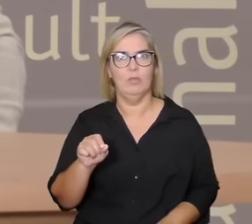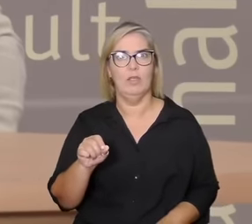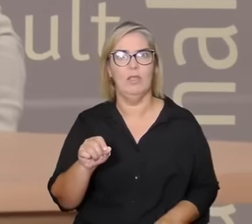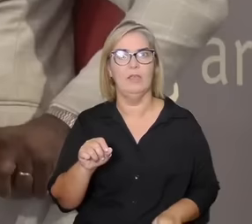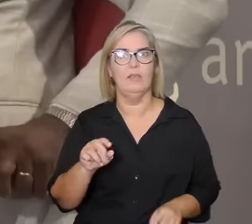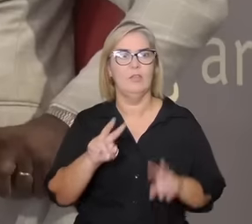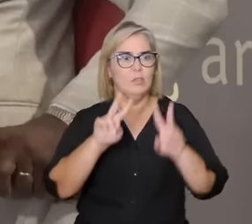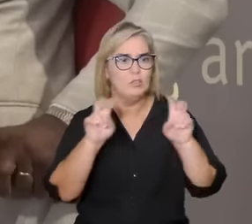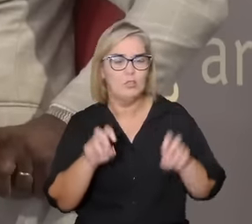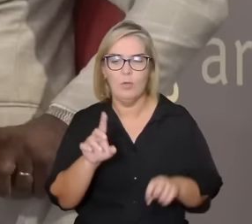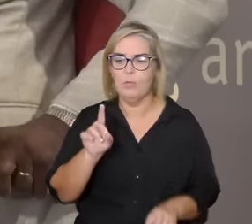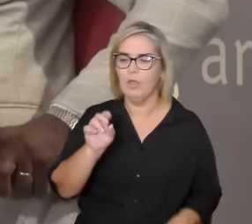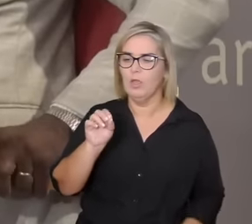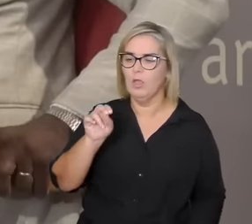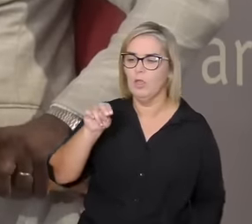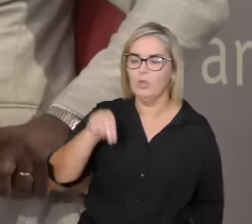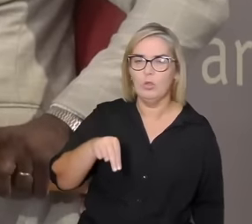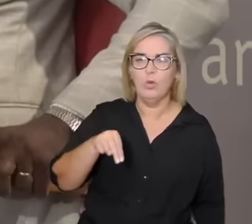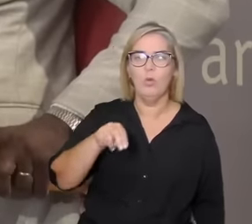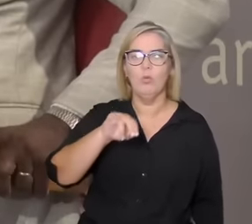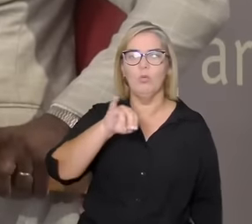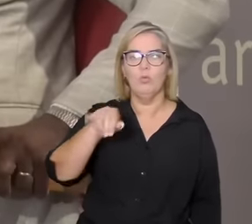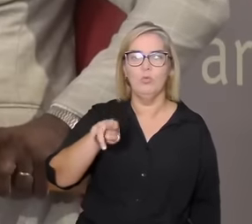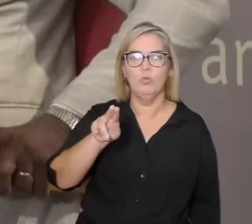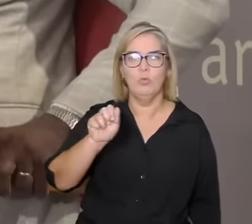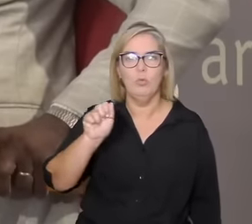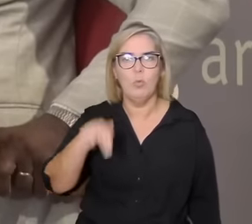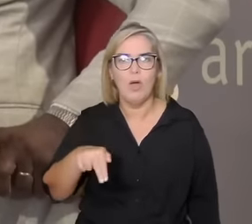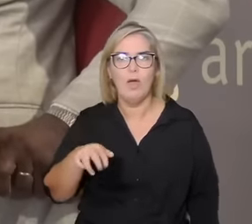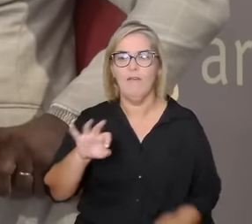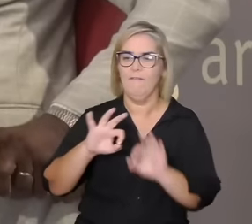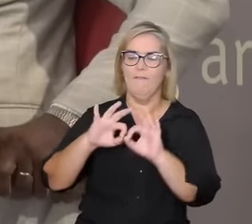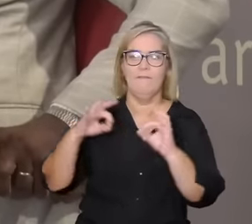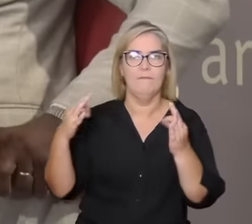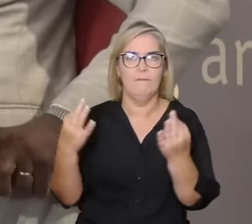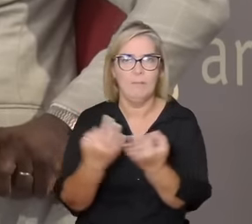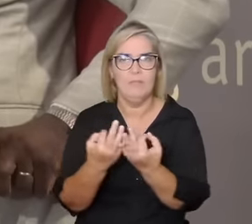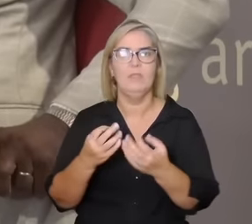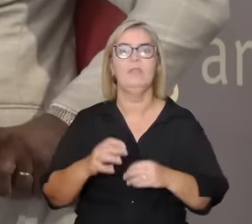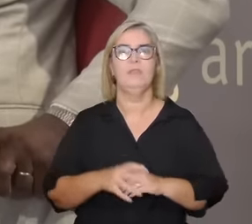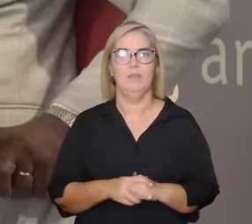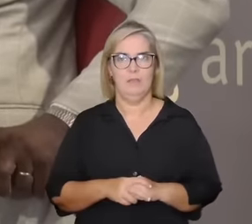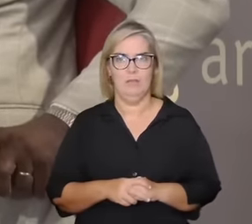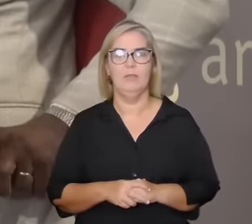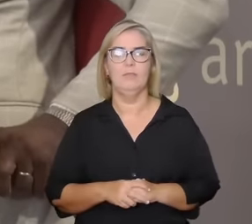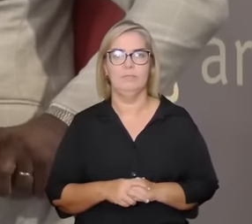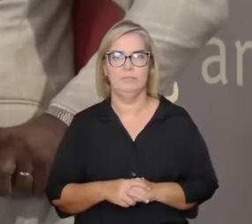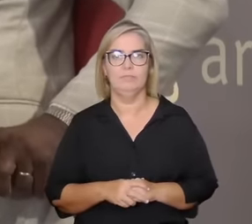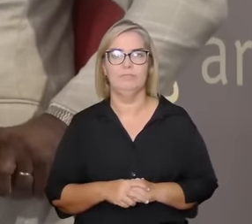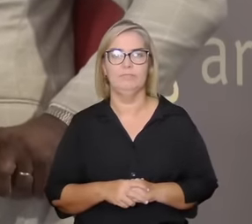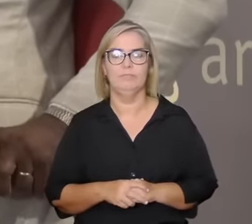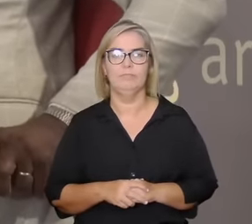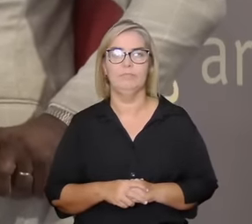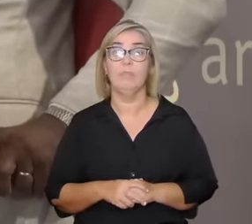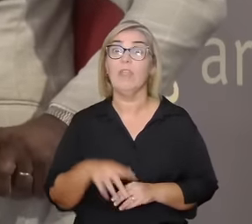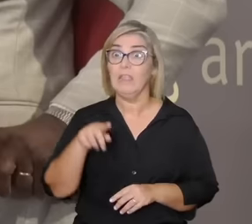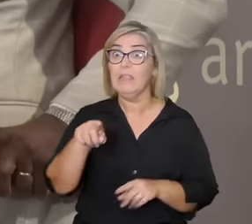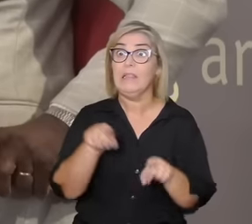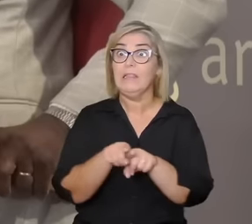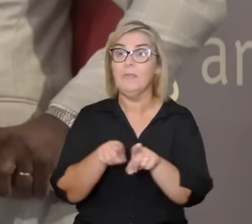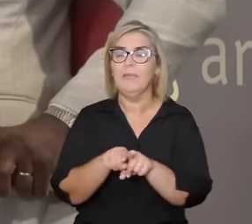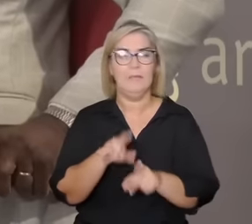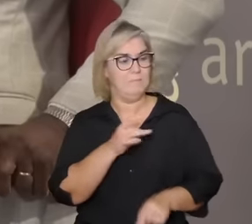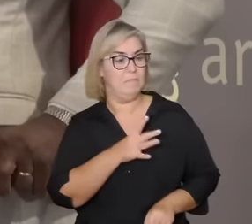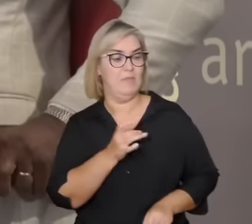o vínculo com a família o Jornal de Freire Costa fala sobre o vínculo com a família e o medo